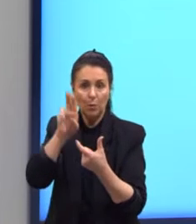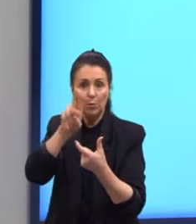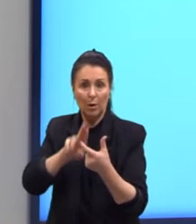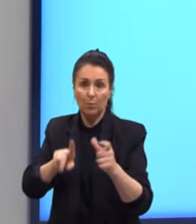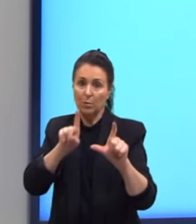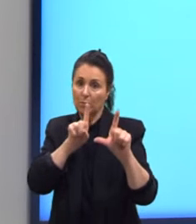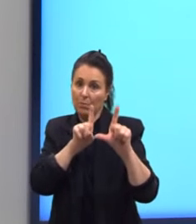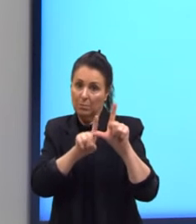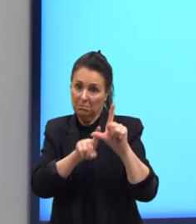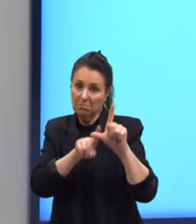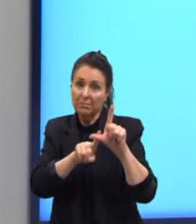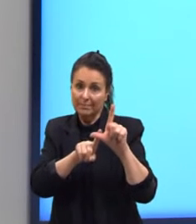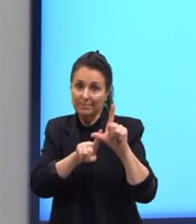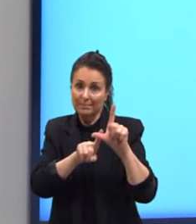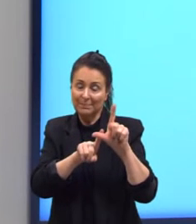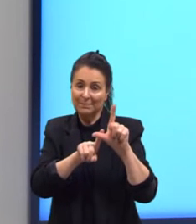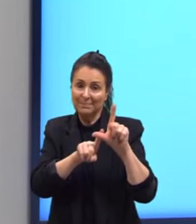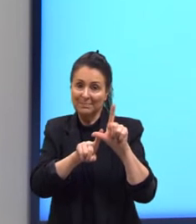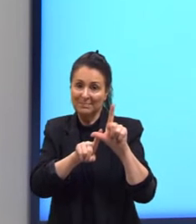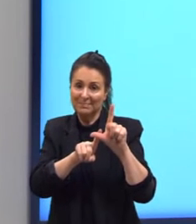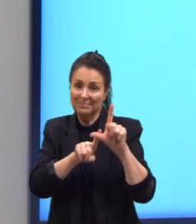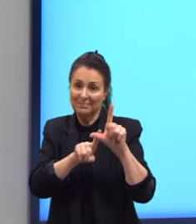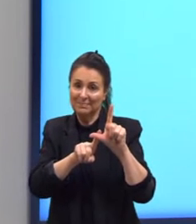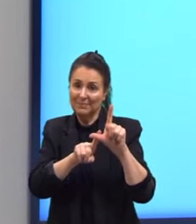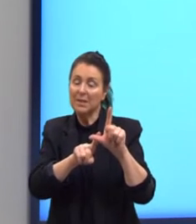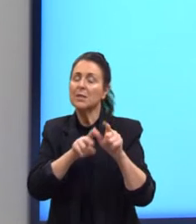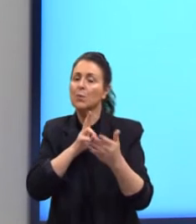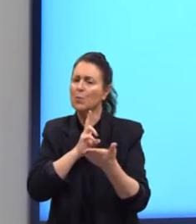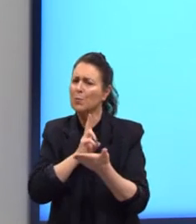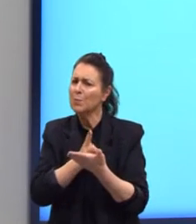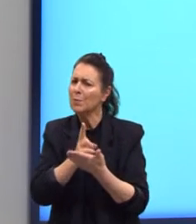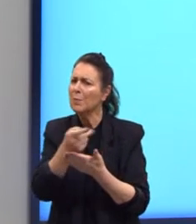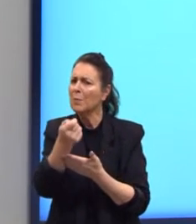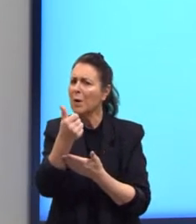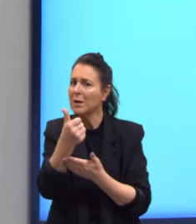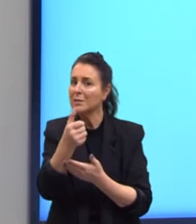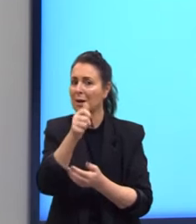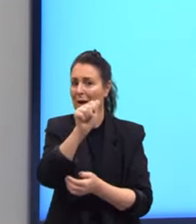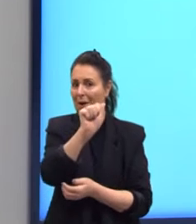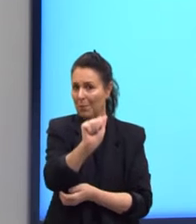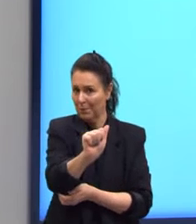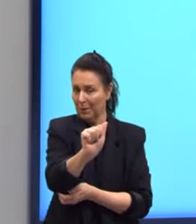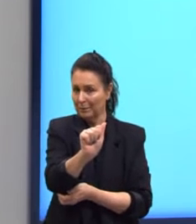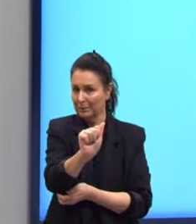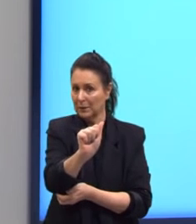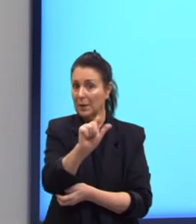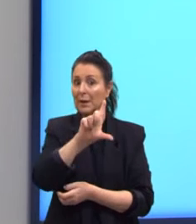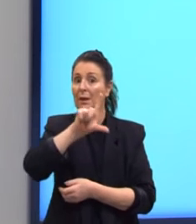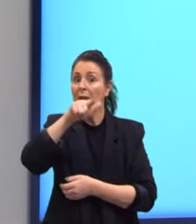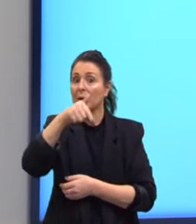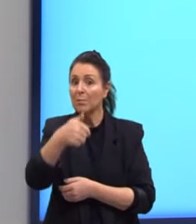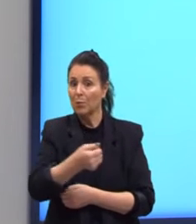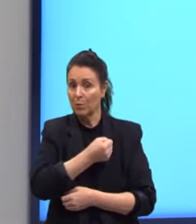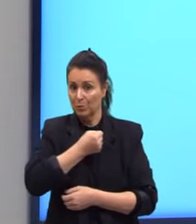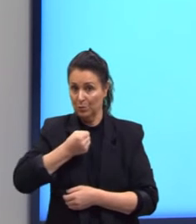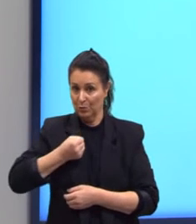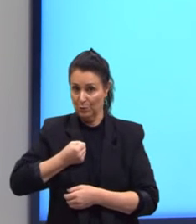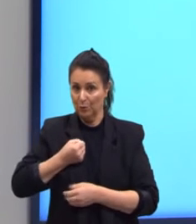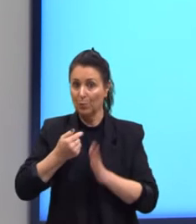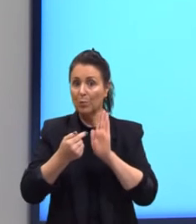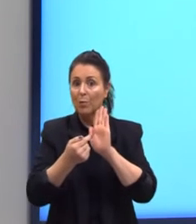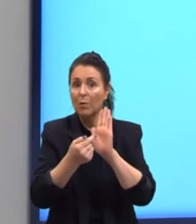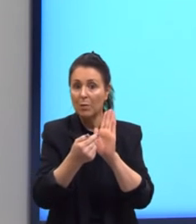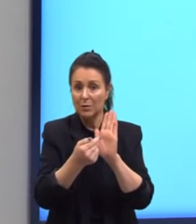letra que normalmente nós utilizamos a letra A seguida de um número que indica a posição na sequência.